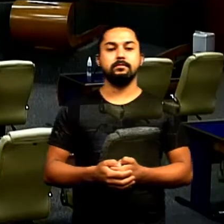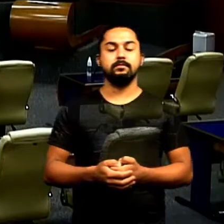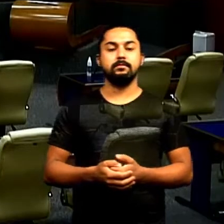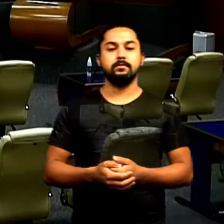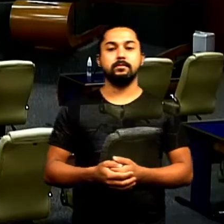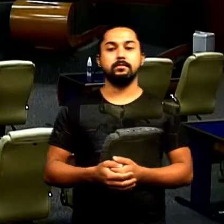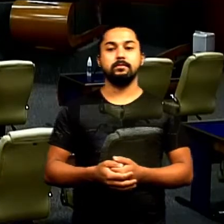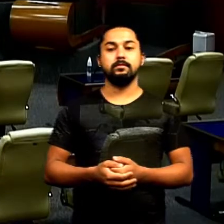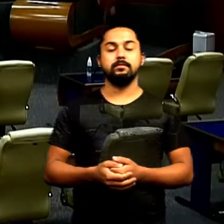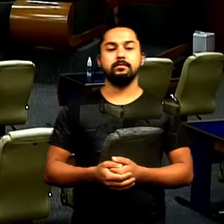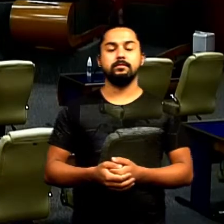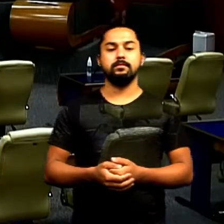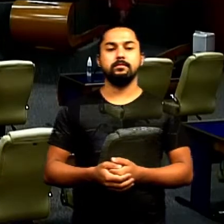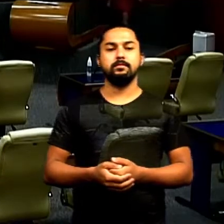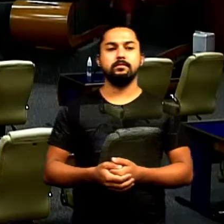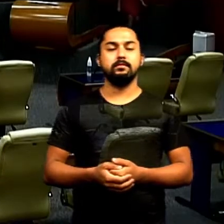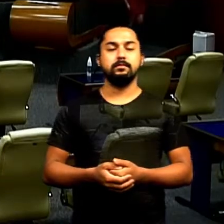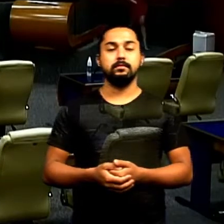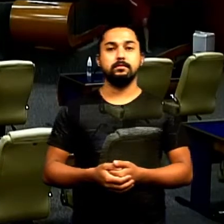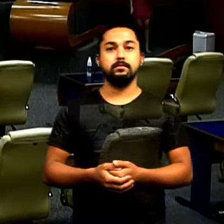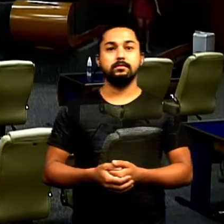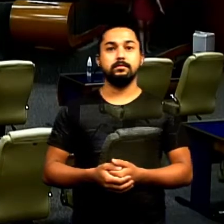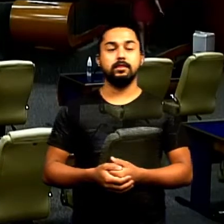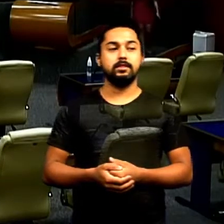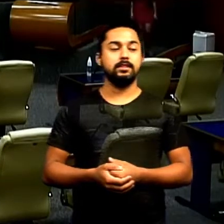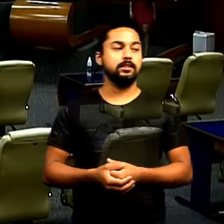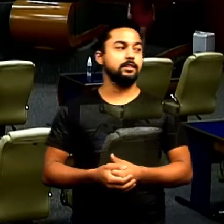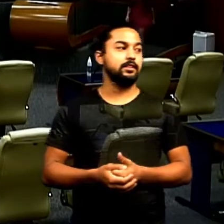Só para a primeira secretaria, por gentileza.